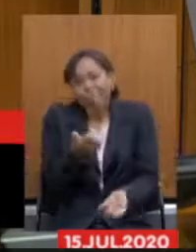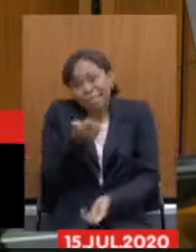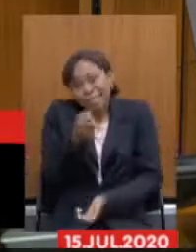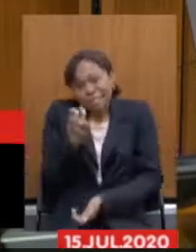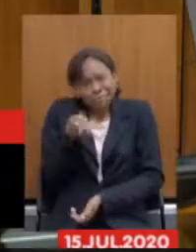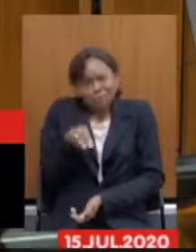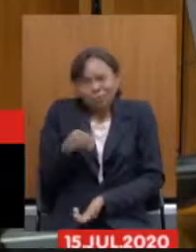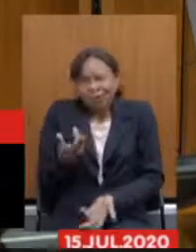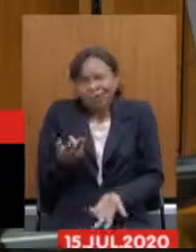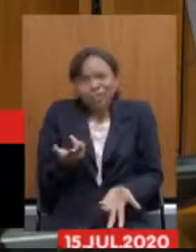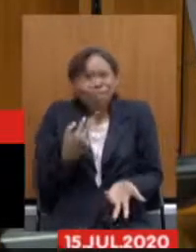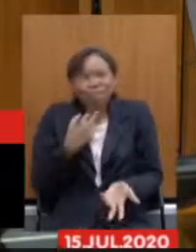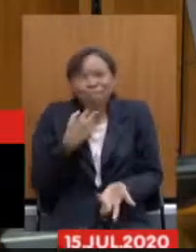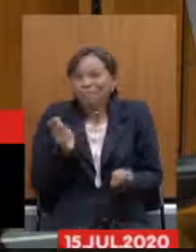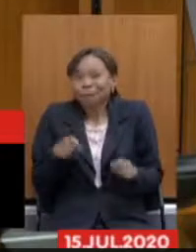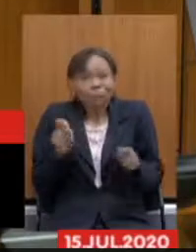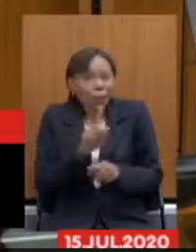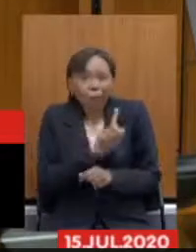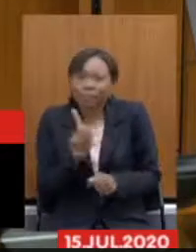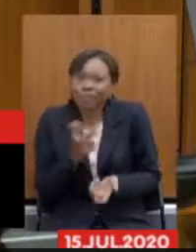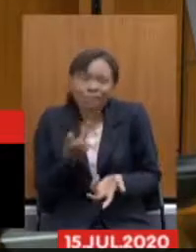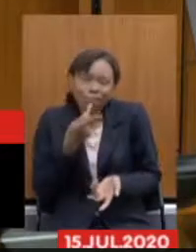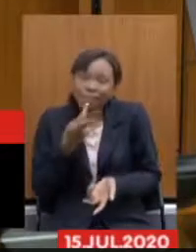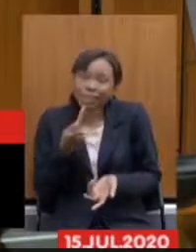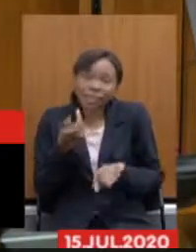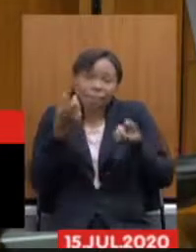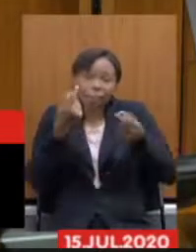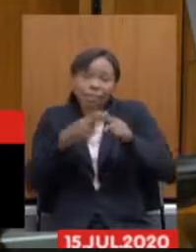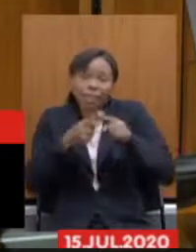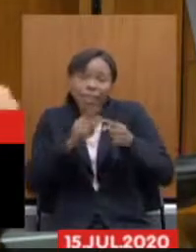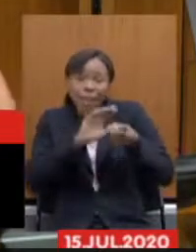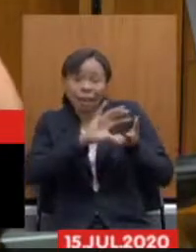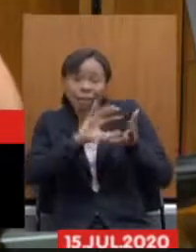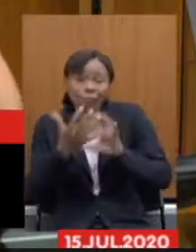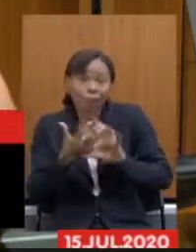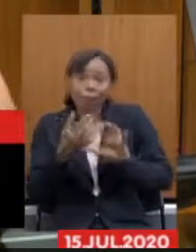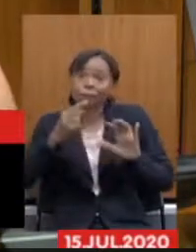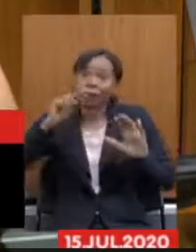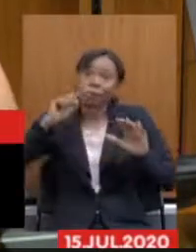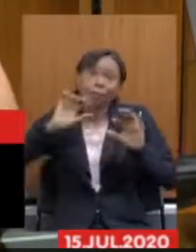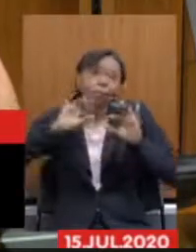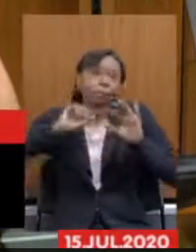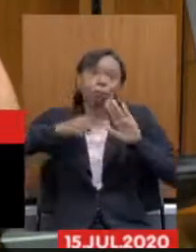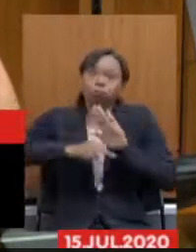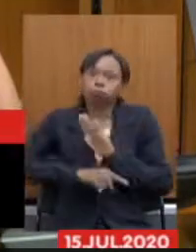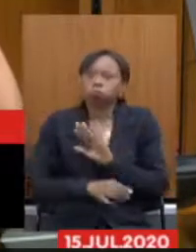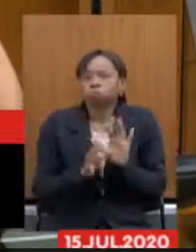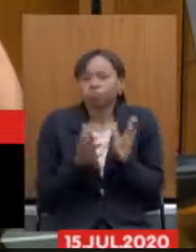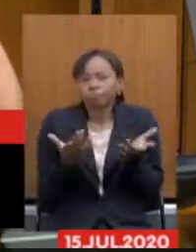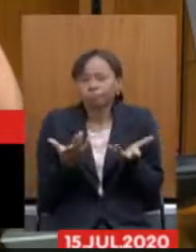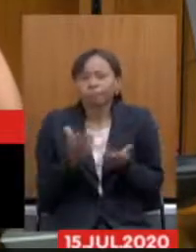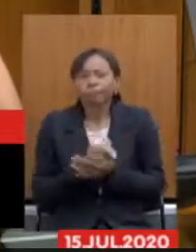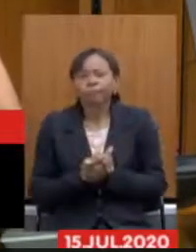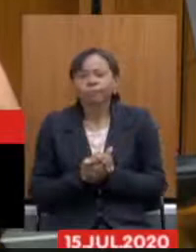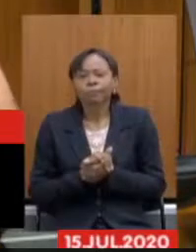falar de tão grande que essa reforma é de tão drástica que ela é mas para agilizar aqui alguns pontos que eu acho importante